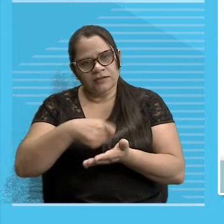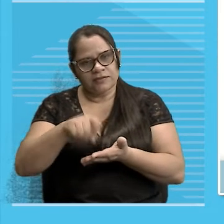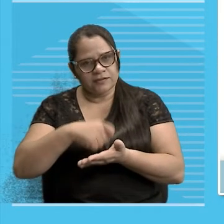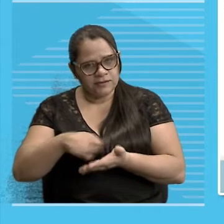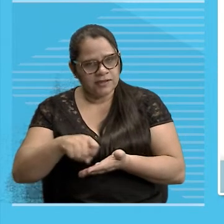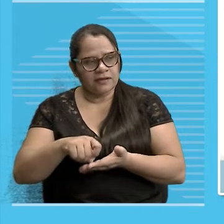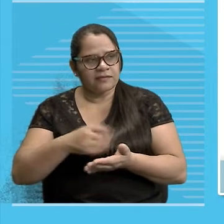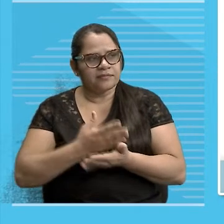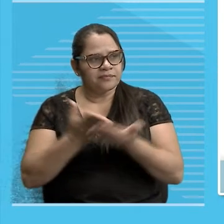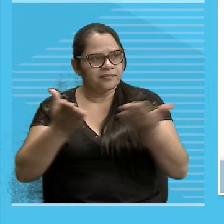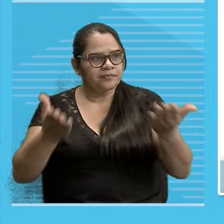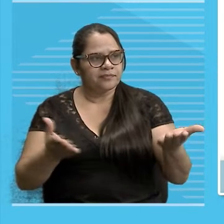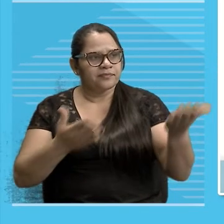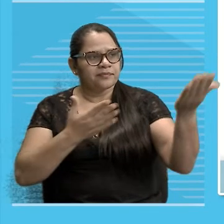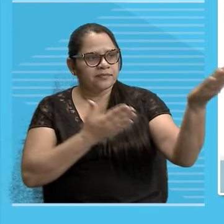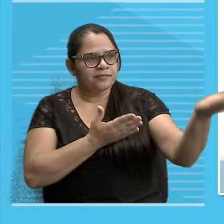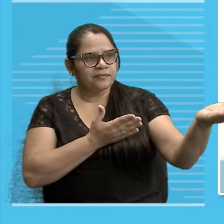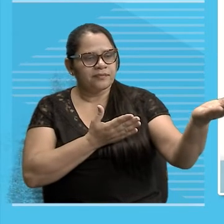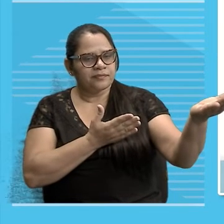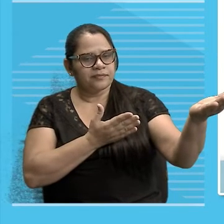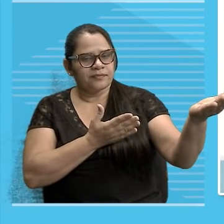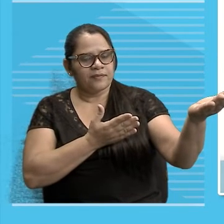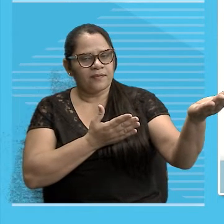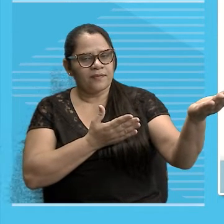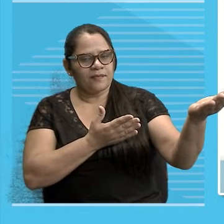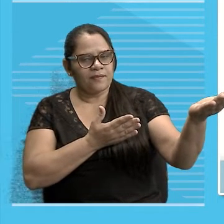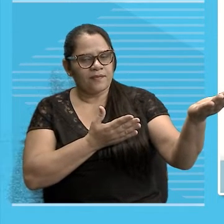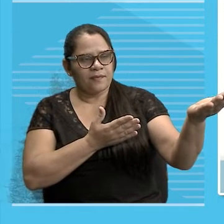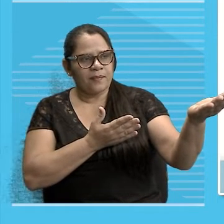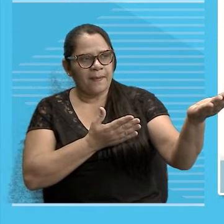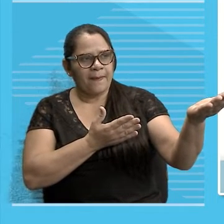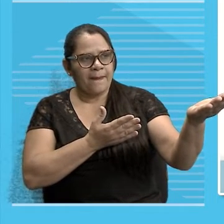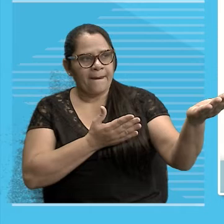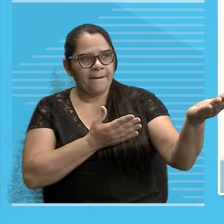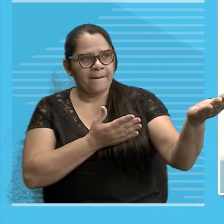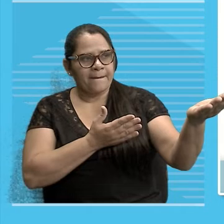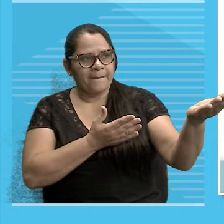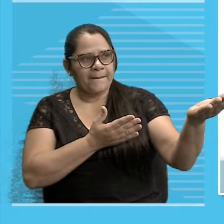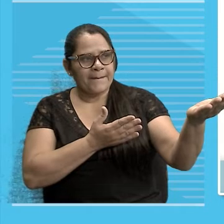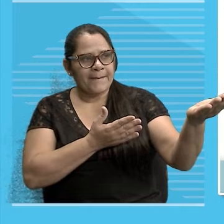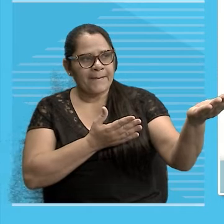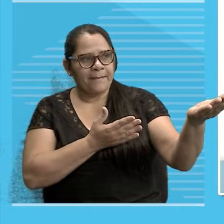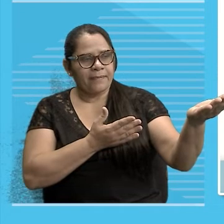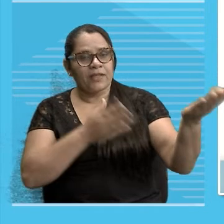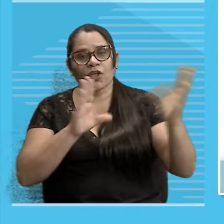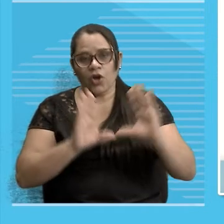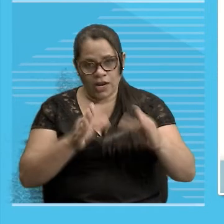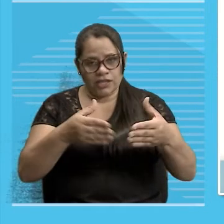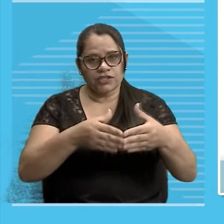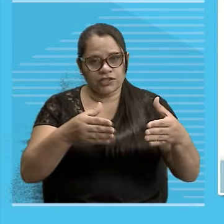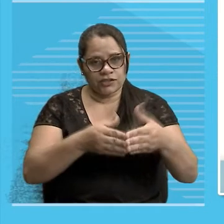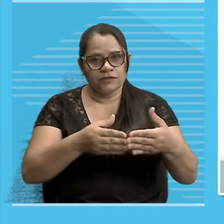canetinha Caso você queira Pesquisar Depois Paná Paná